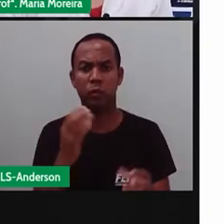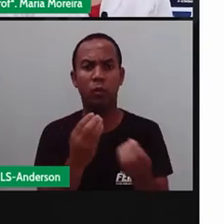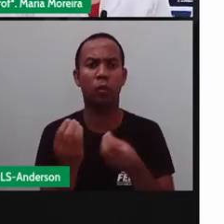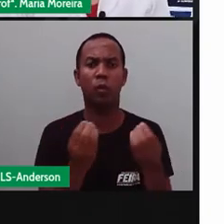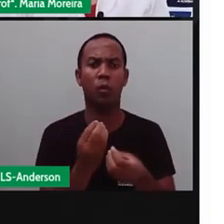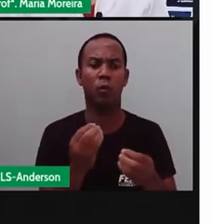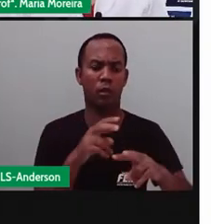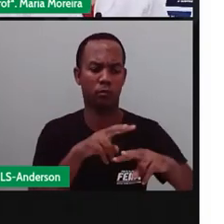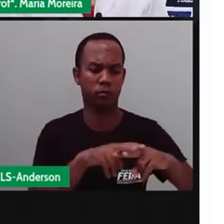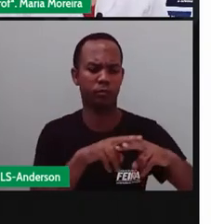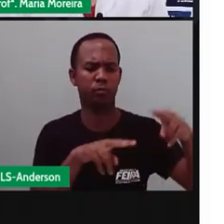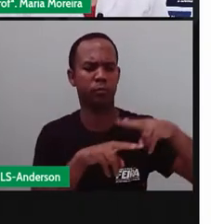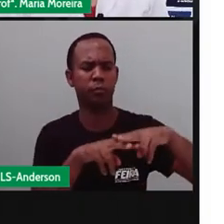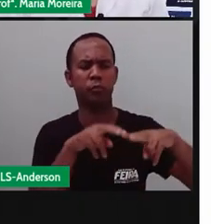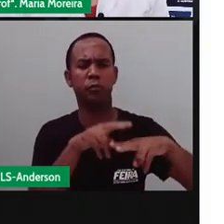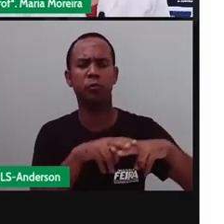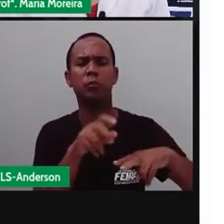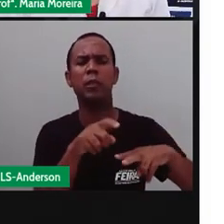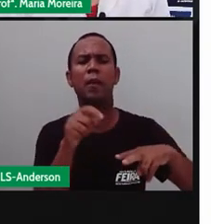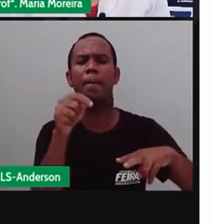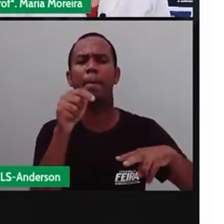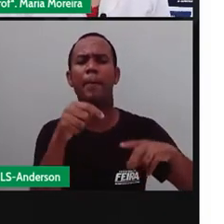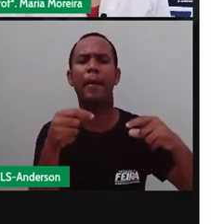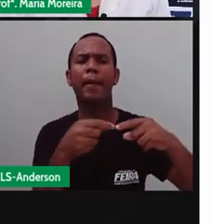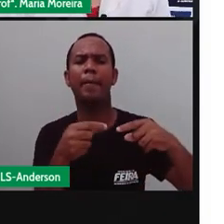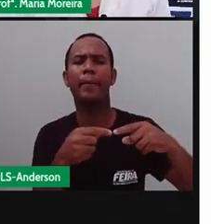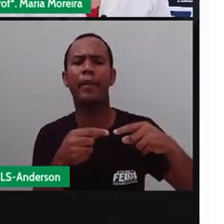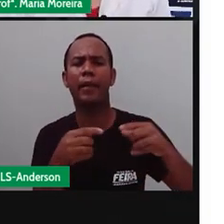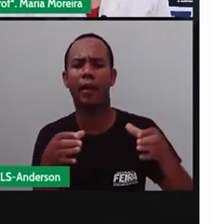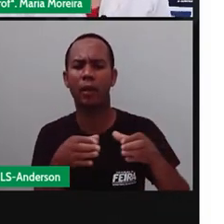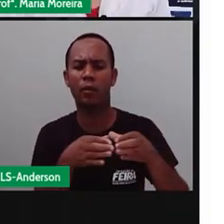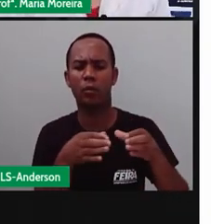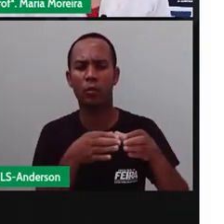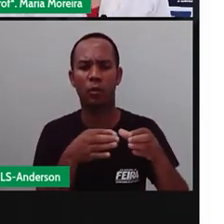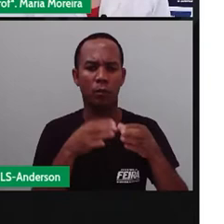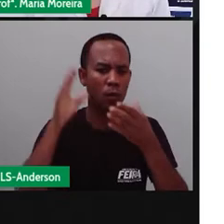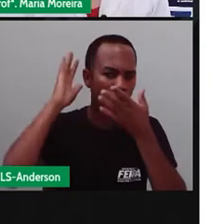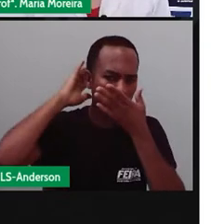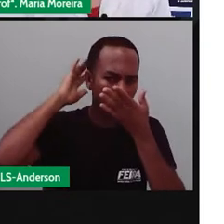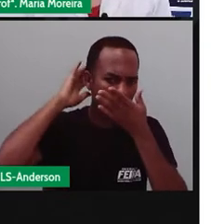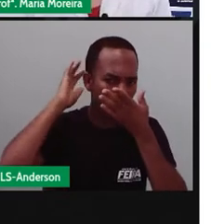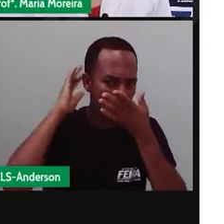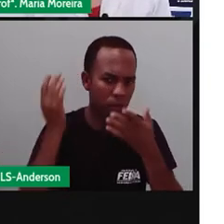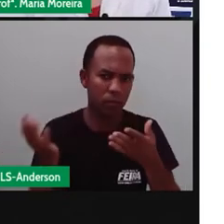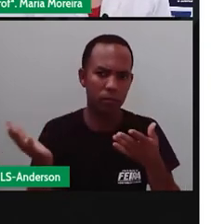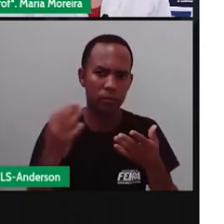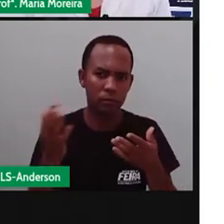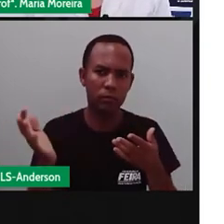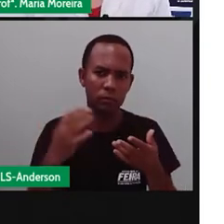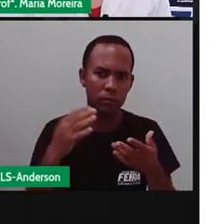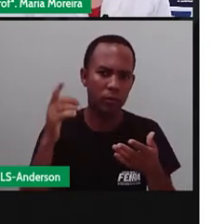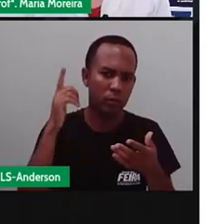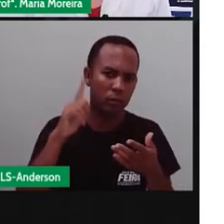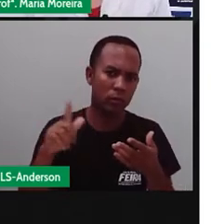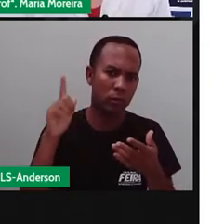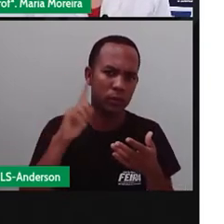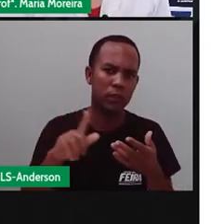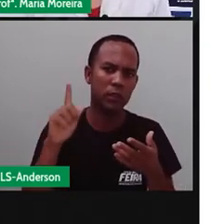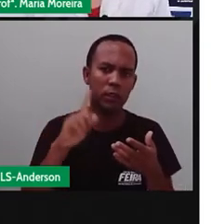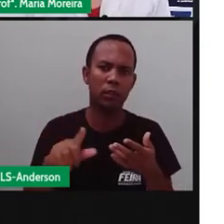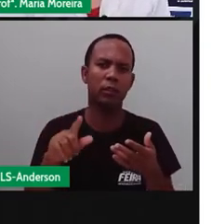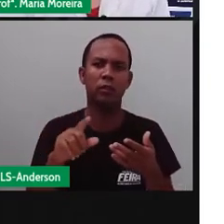juninas para aproximação, o quê? Dos indígenas. E, dessa forma, conseguiu o quê? A sua